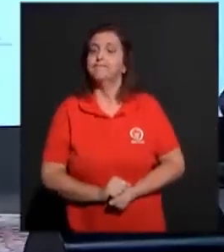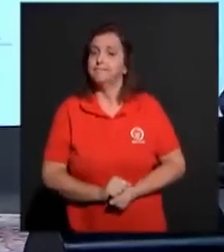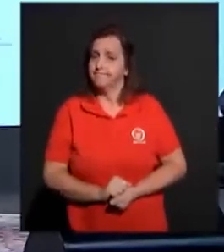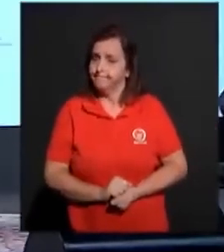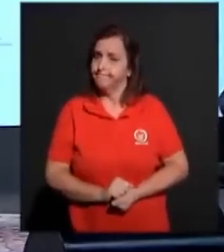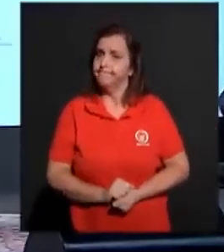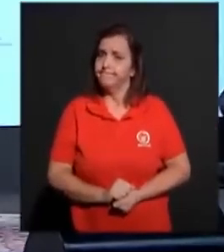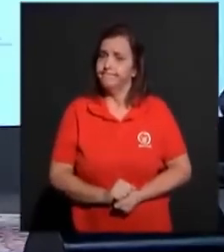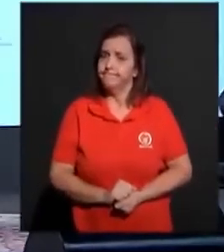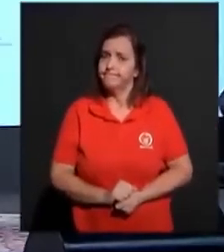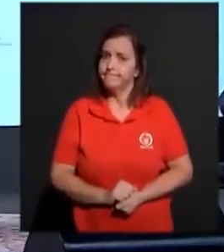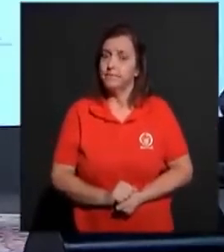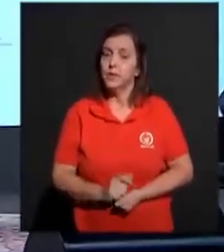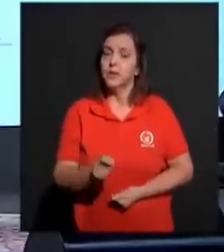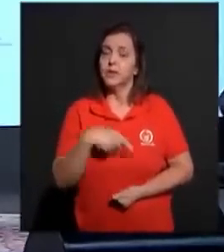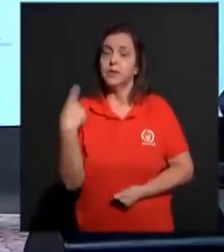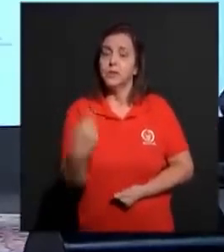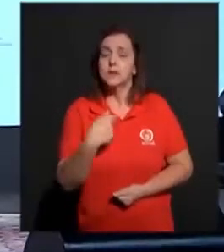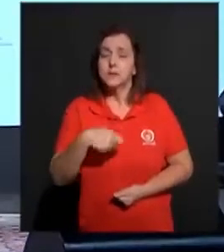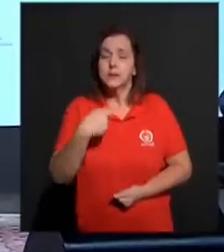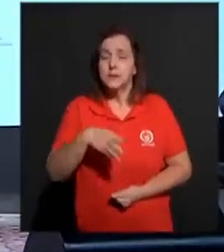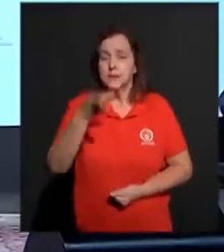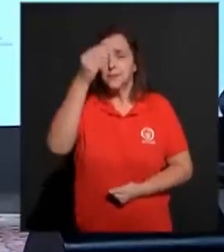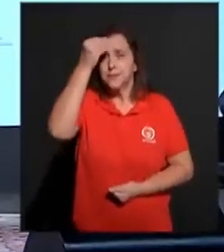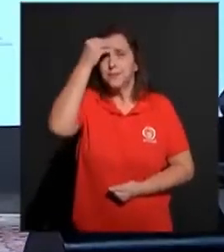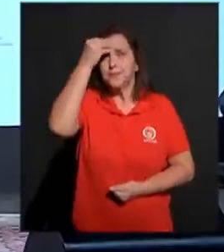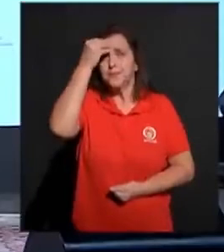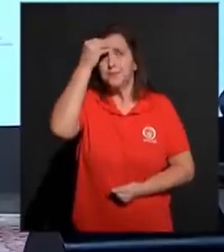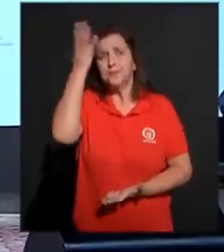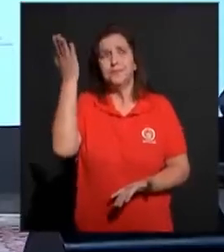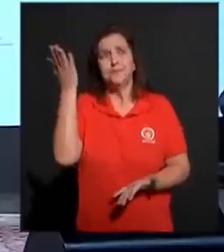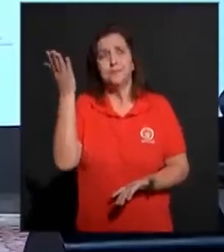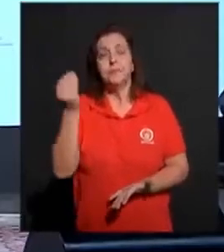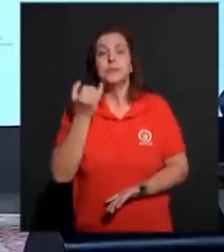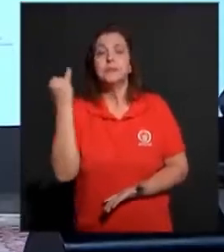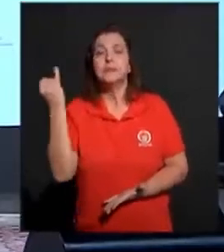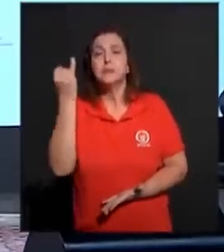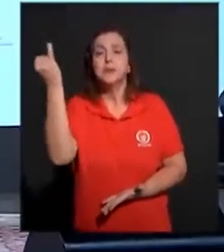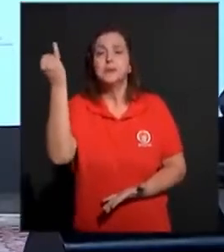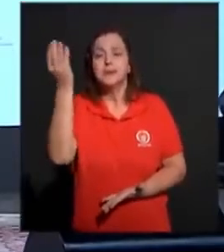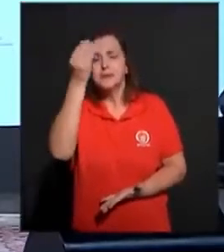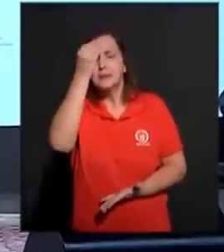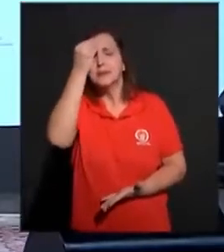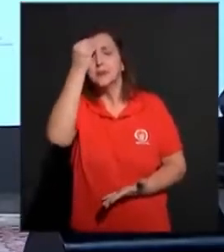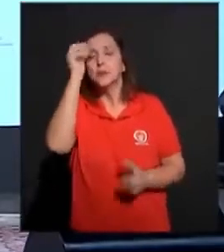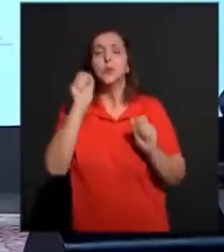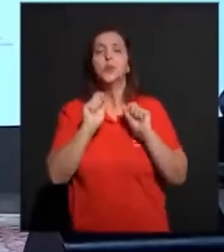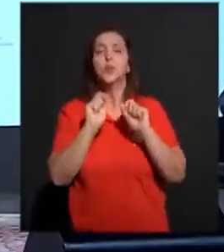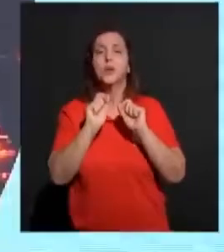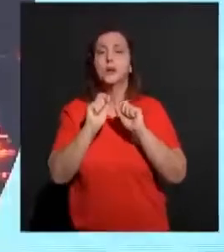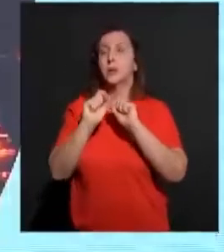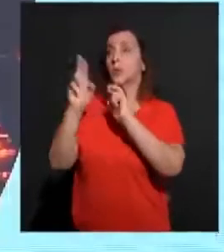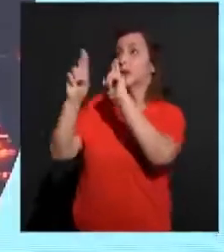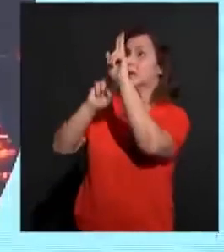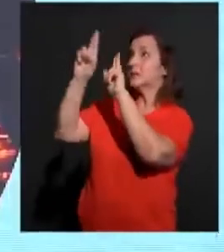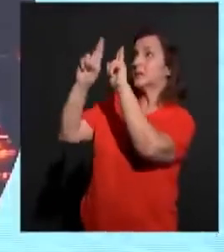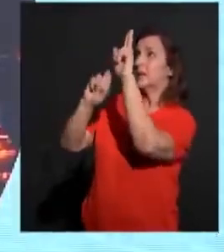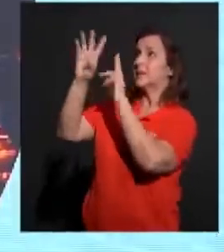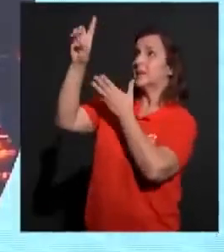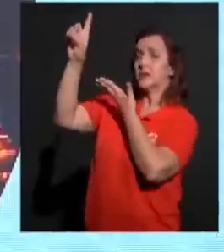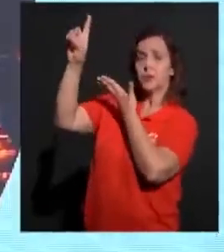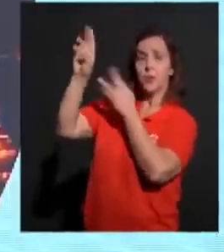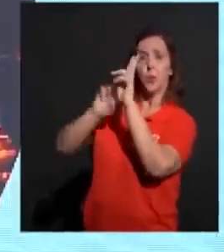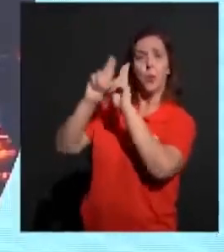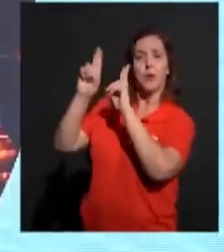E nós precisamos trazer à memória algo muito importante, que o nosso relacionamento com Deus, ele